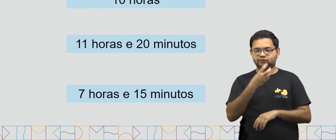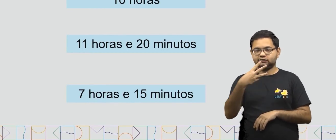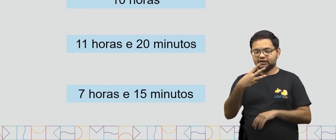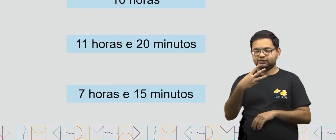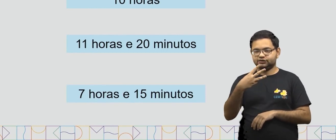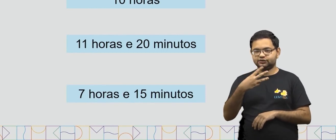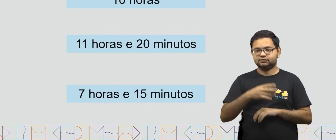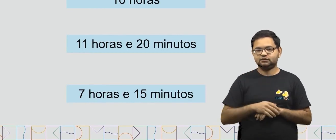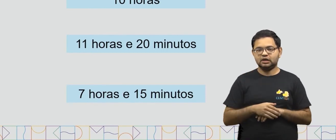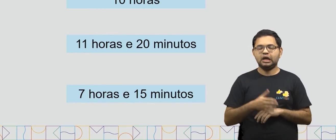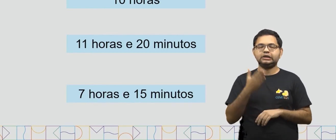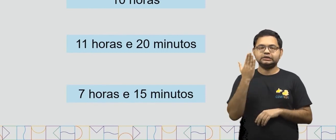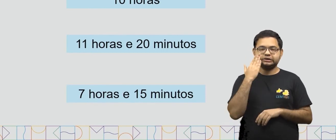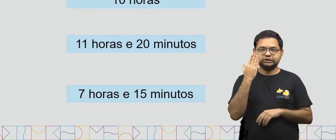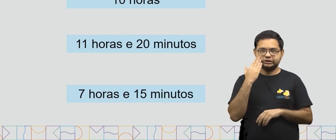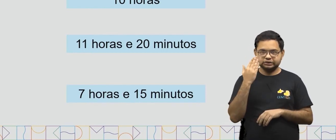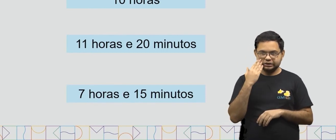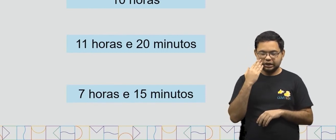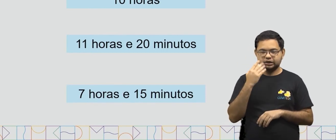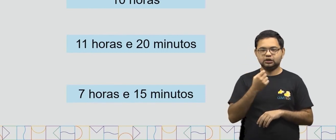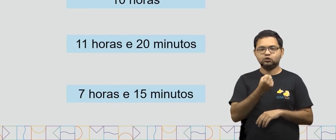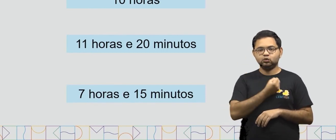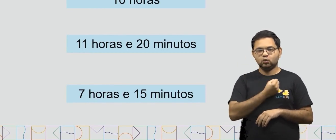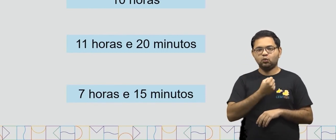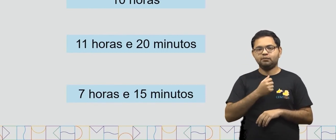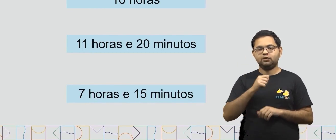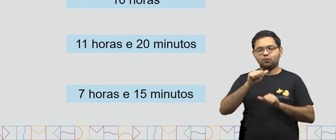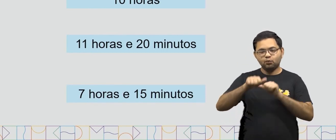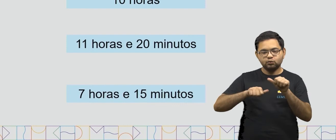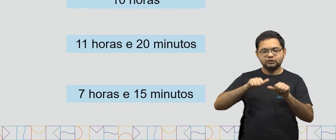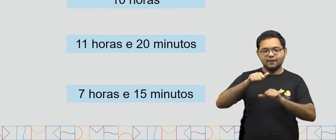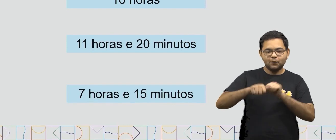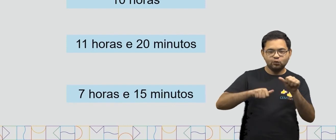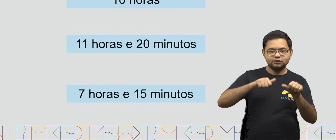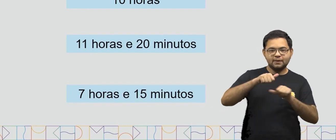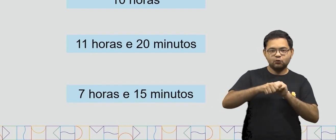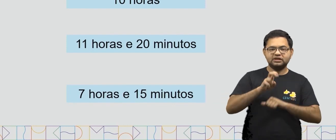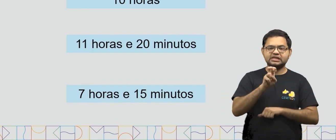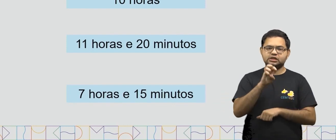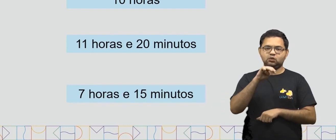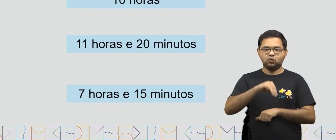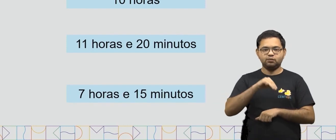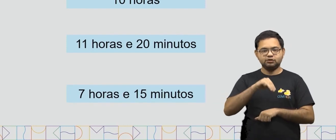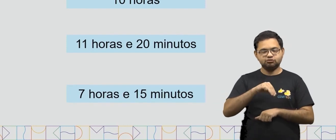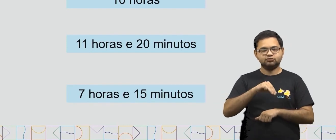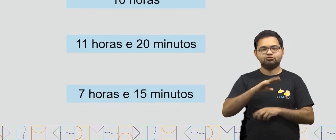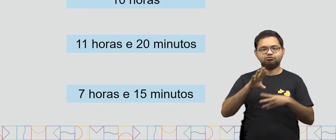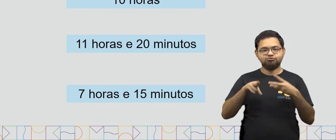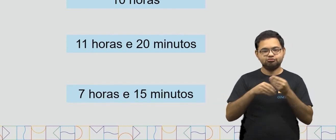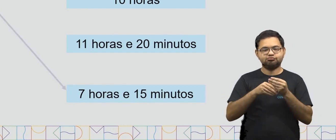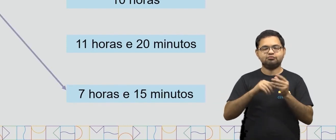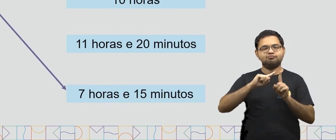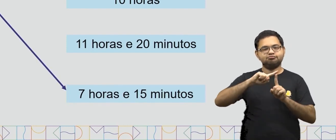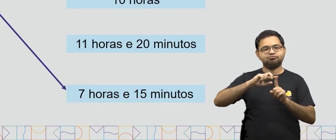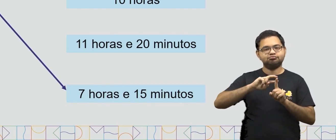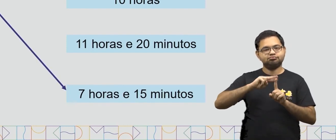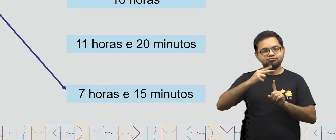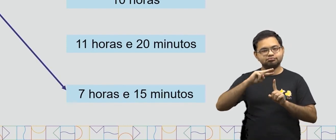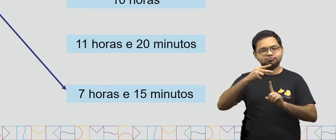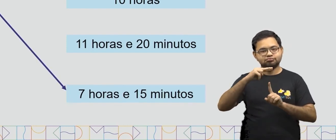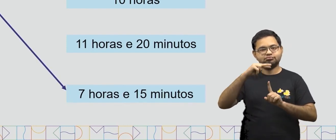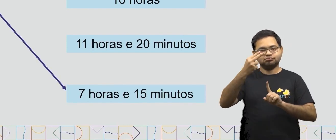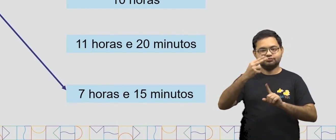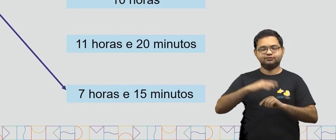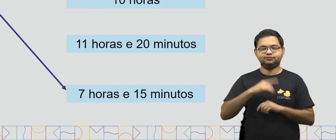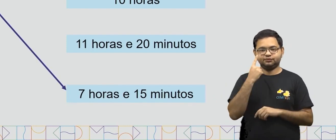Eu sei que a cada um número, eu tenho 5 minutos. Então, aí está marcando 7 horas e